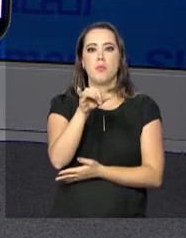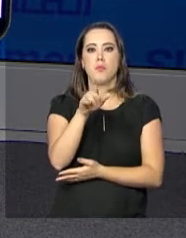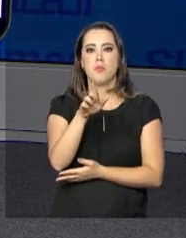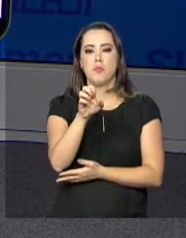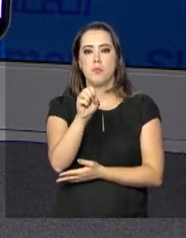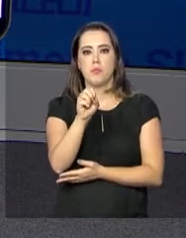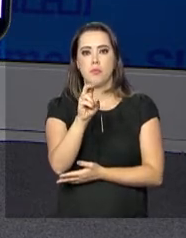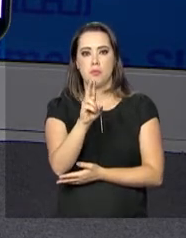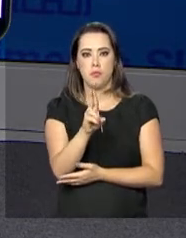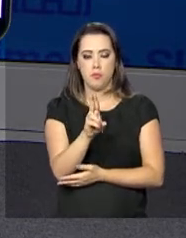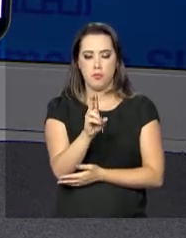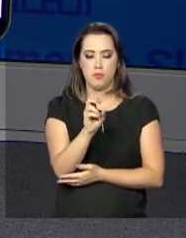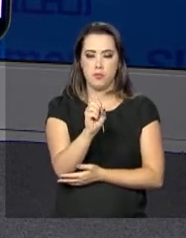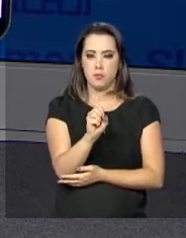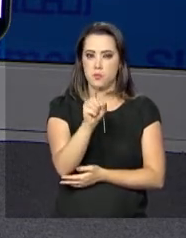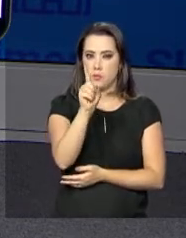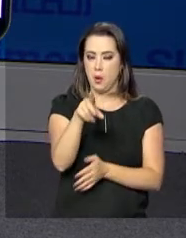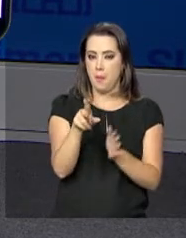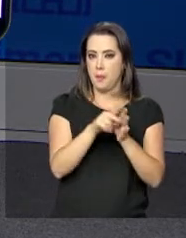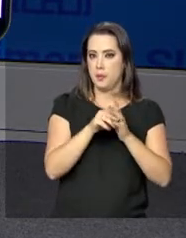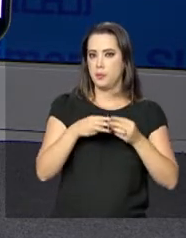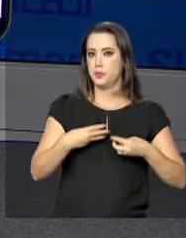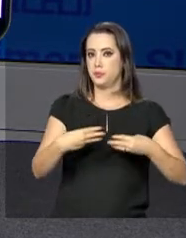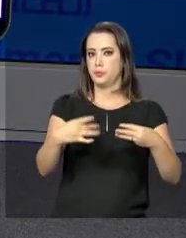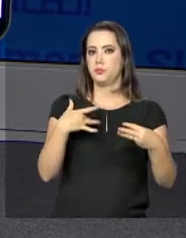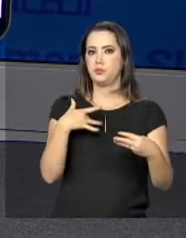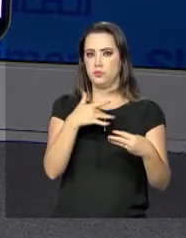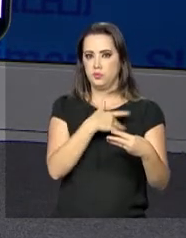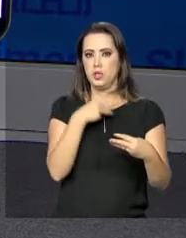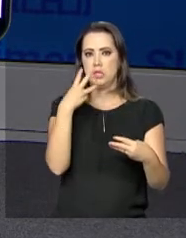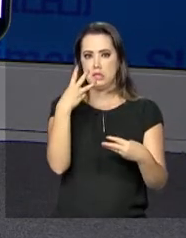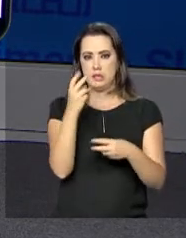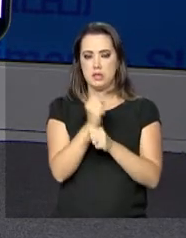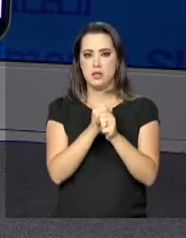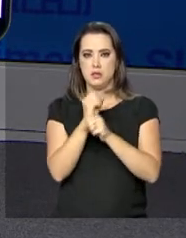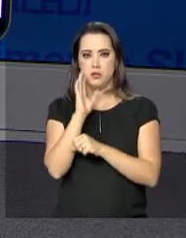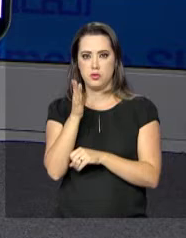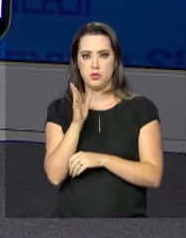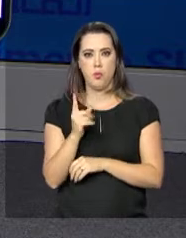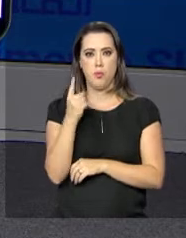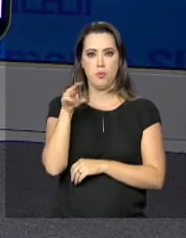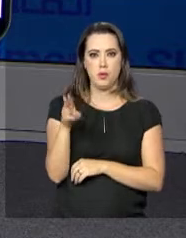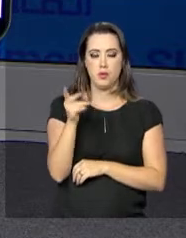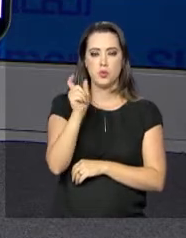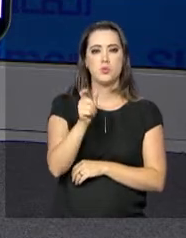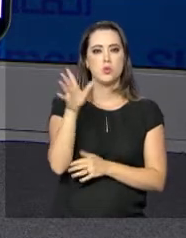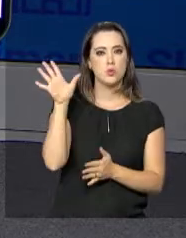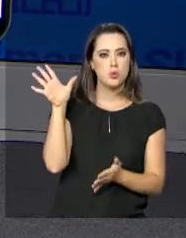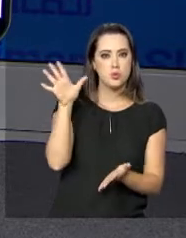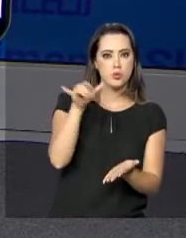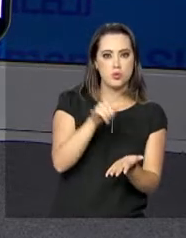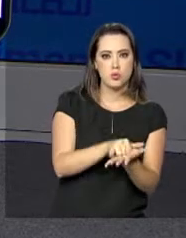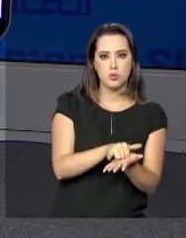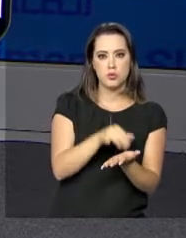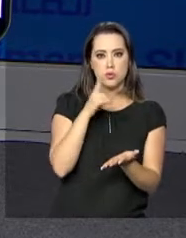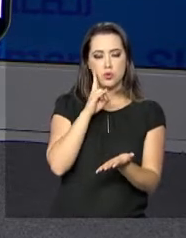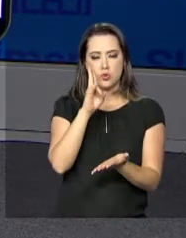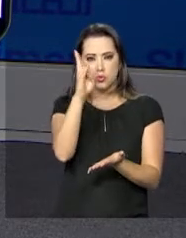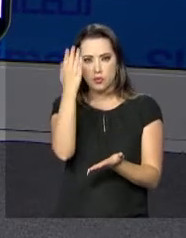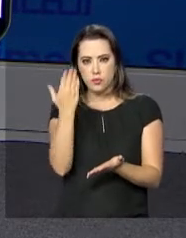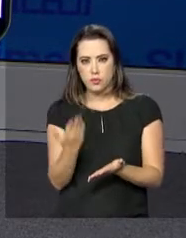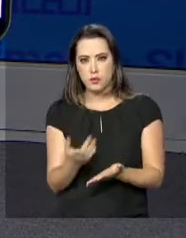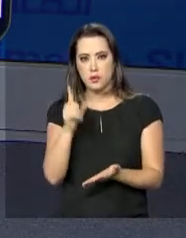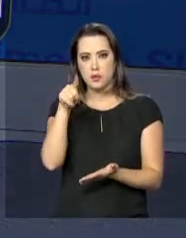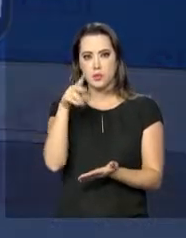Ministério da Saúde. A ferramenta existe há três anos e mais de um milhão de pessoas já baixaram. Com ele, como vemos aqui,